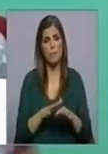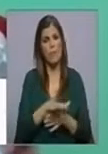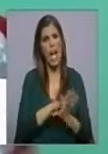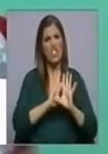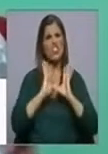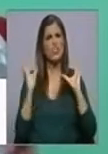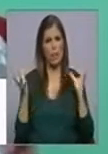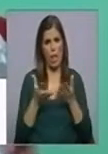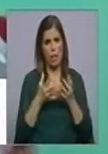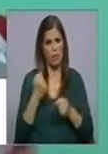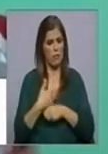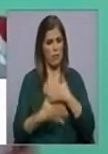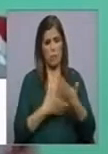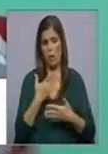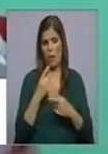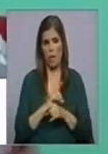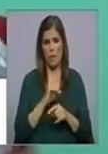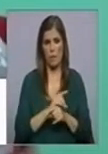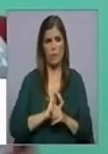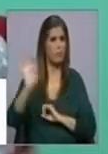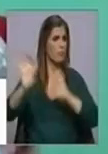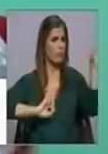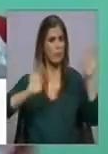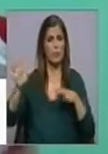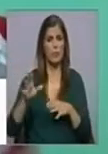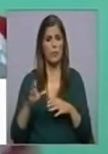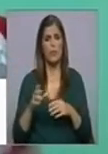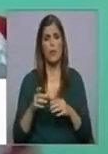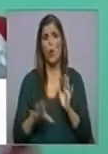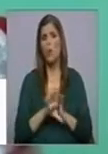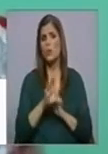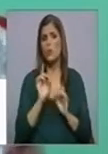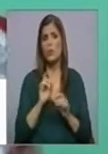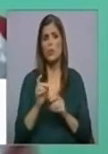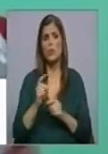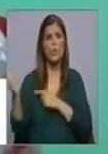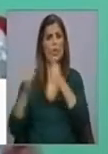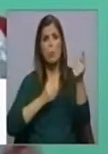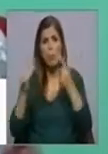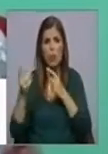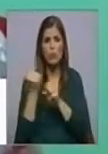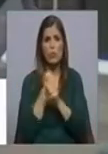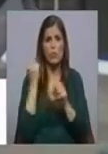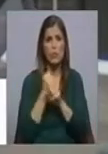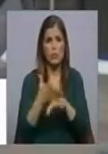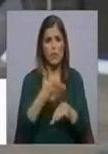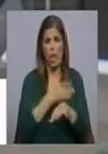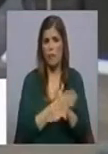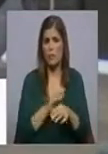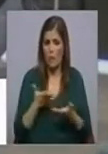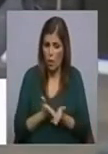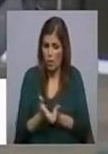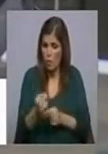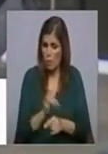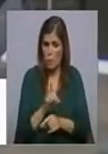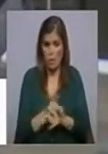continuou a elaborar e a transportar os trabalhadores nas mesmíssimas condições de antes do período da pandemia. A Federação